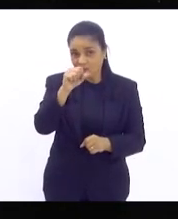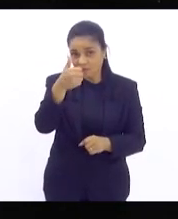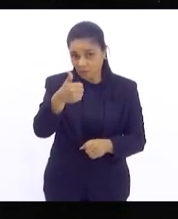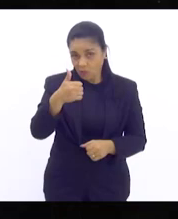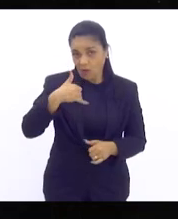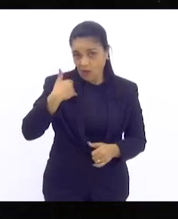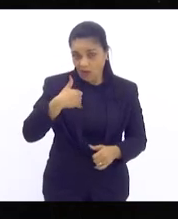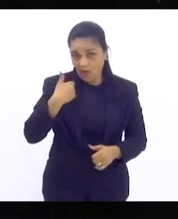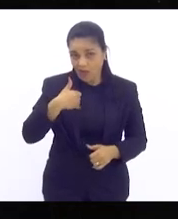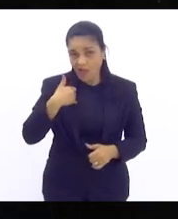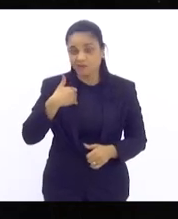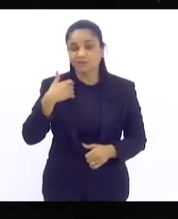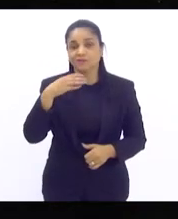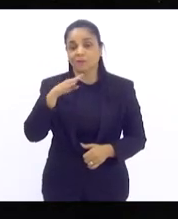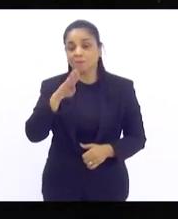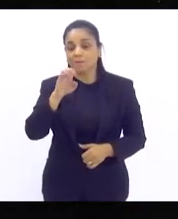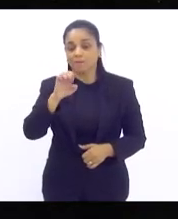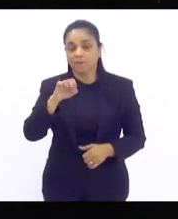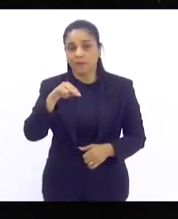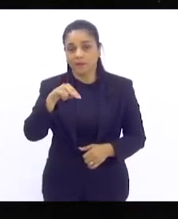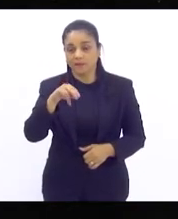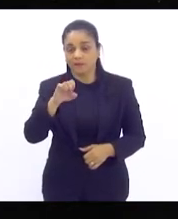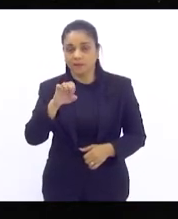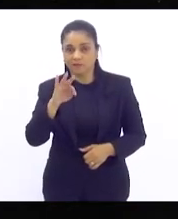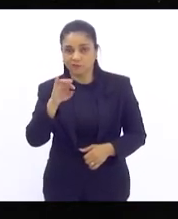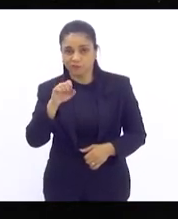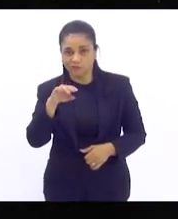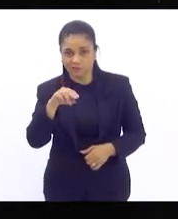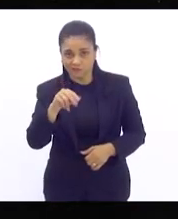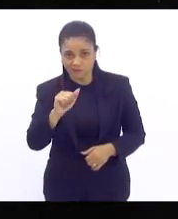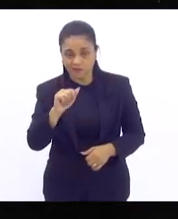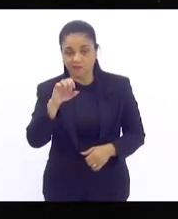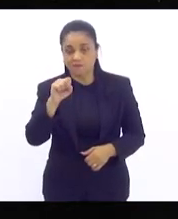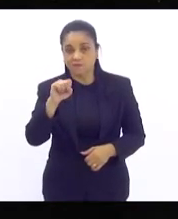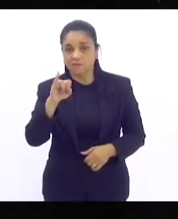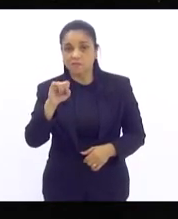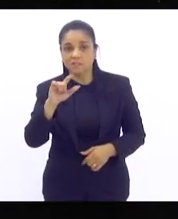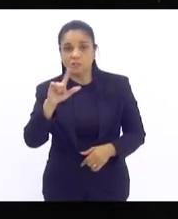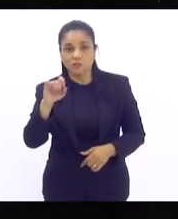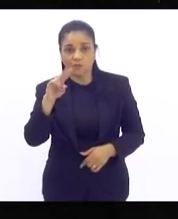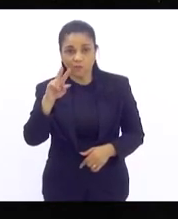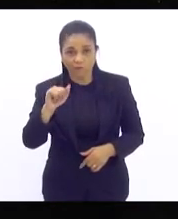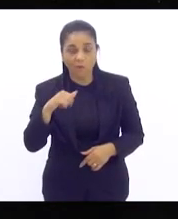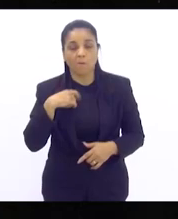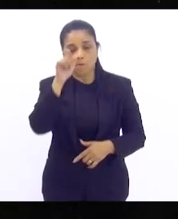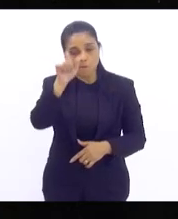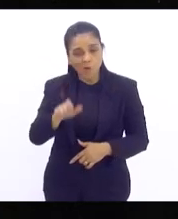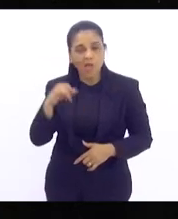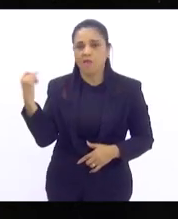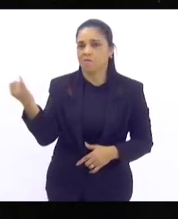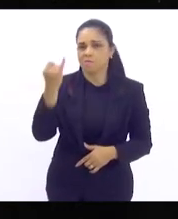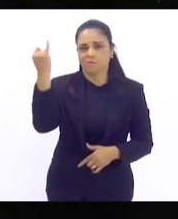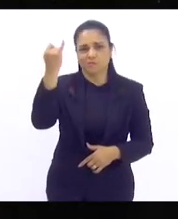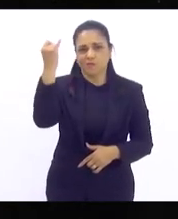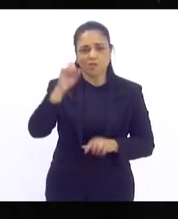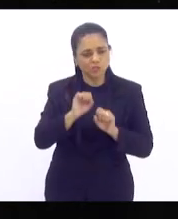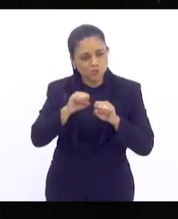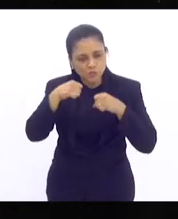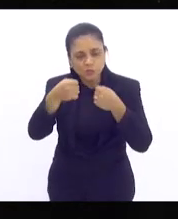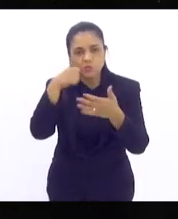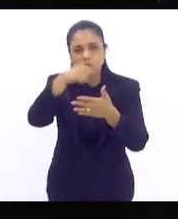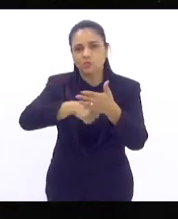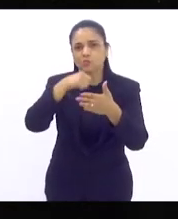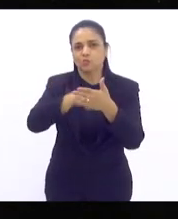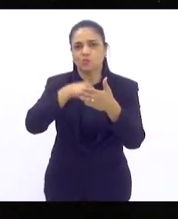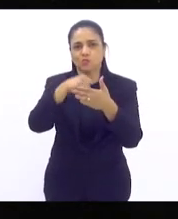Ela é uma dessas mulheres para mim muito importantes, uma das maiores referências de luta das mulheres pelo direito e